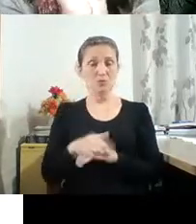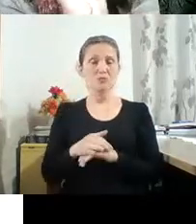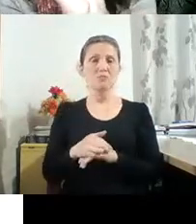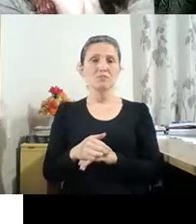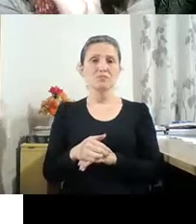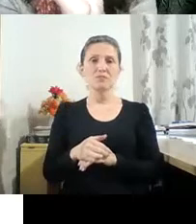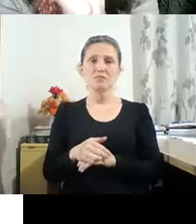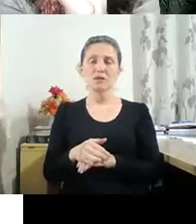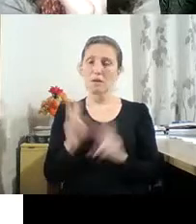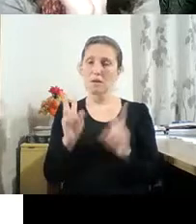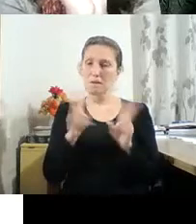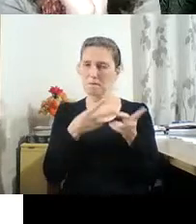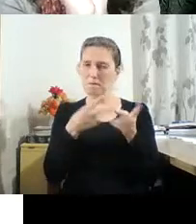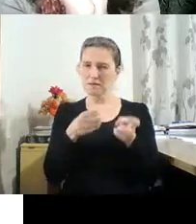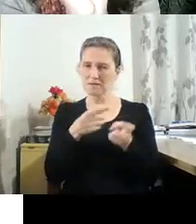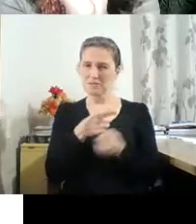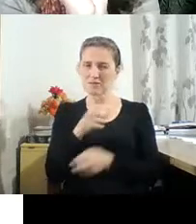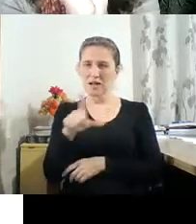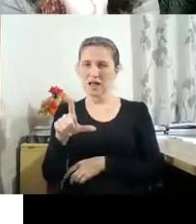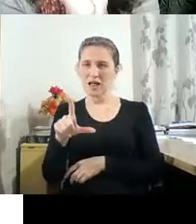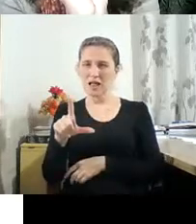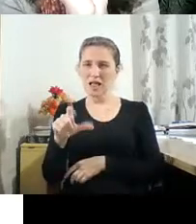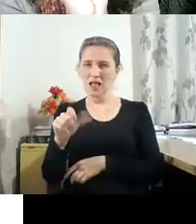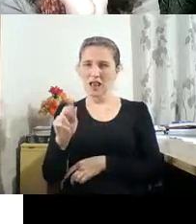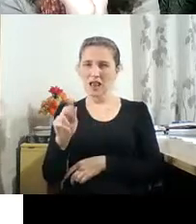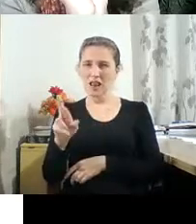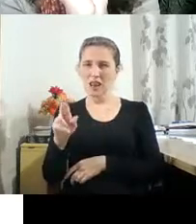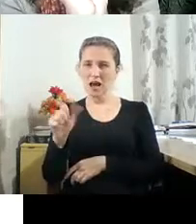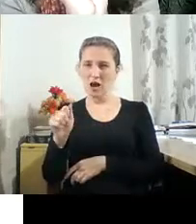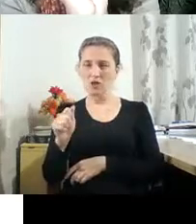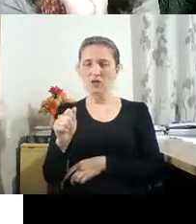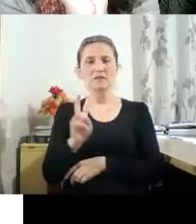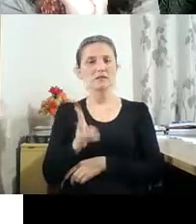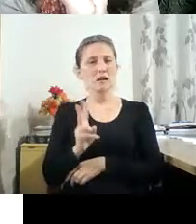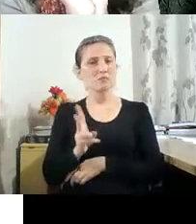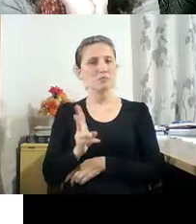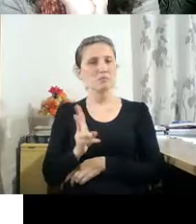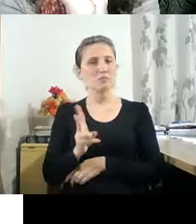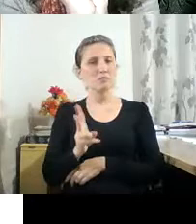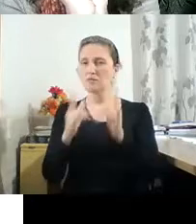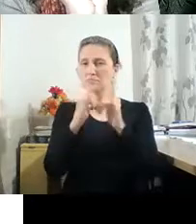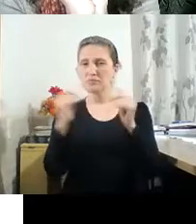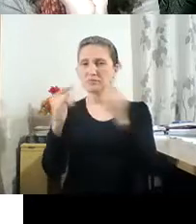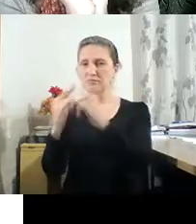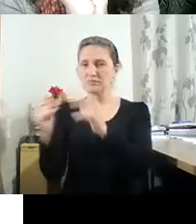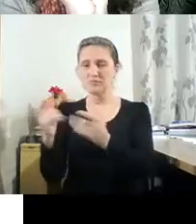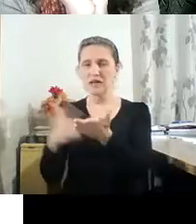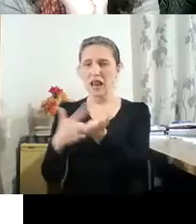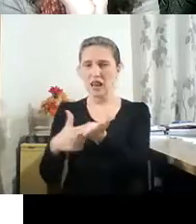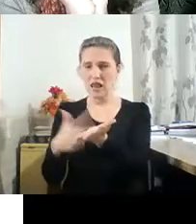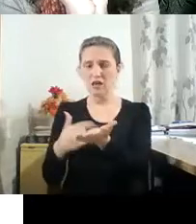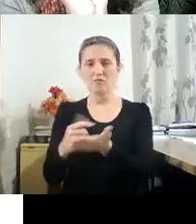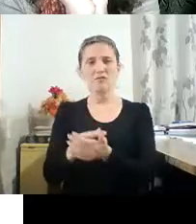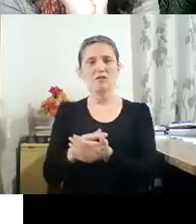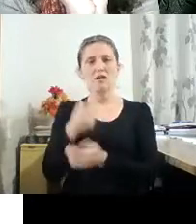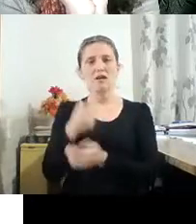há 10 anos fazemos um encontro de livro, como vivemos com esse nascimento da palavra fotolivro,